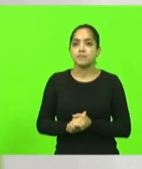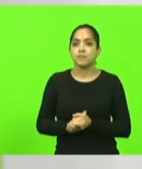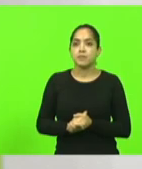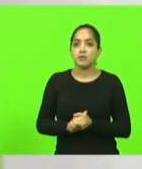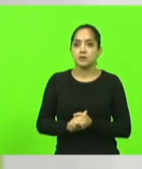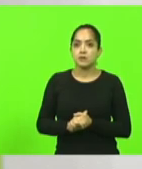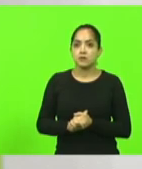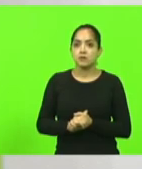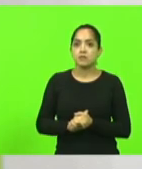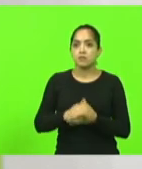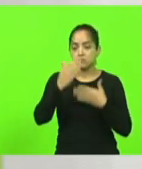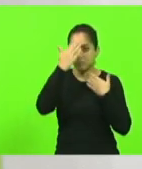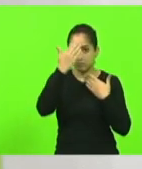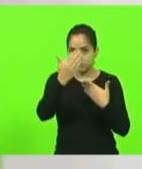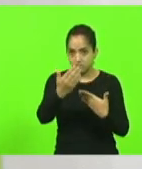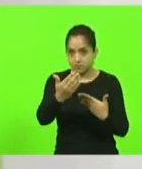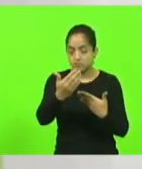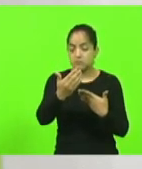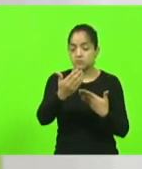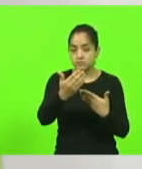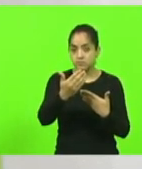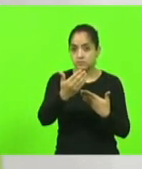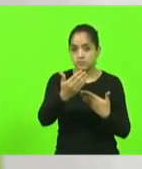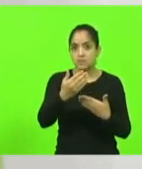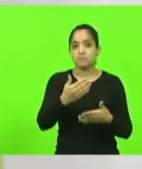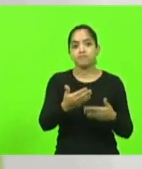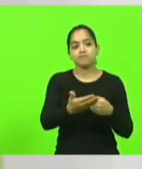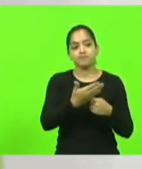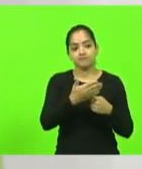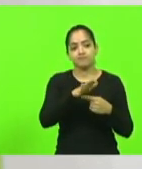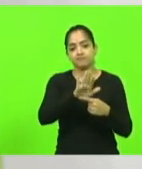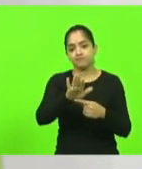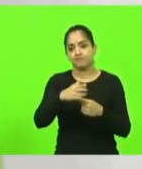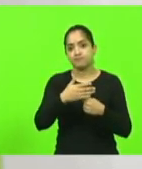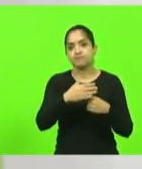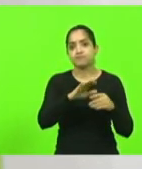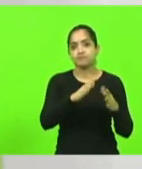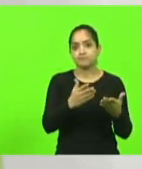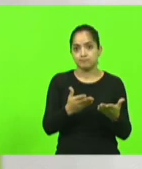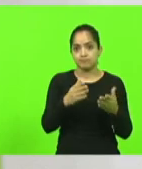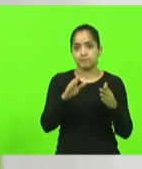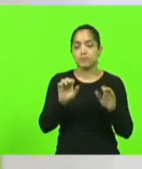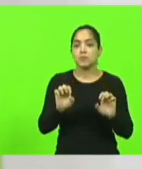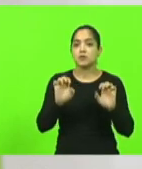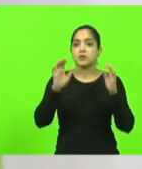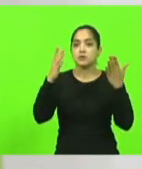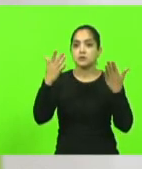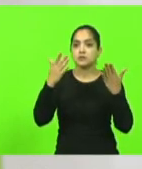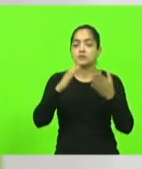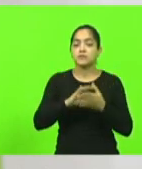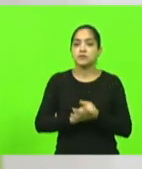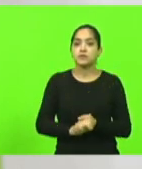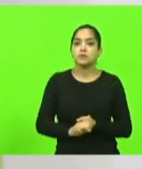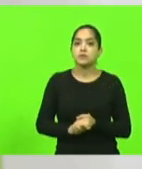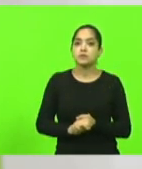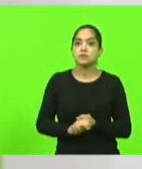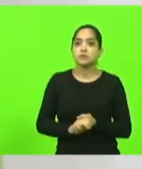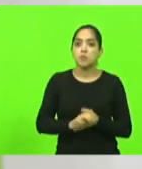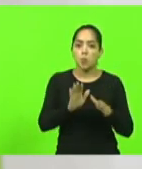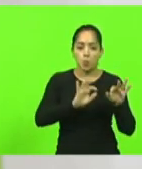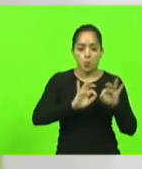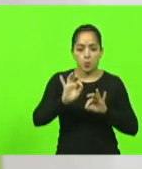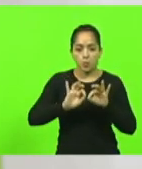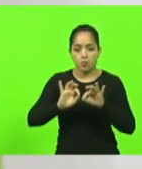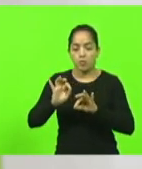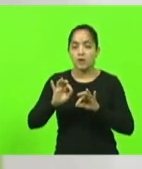agradecer ao Joanes Novara também, que está lá nos ajudando a organizar esse evento em Balneário Barra do Sul. E na parte